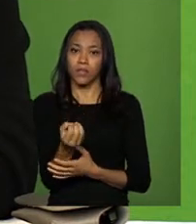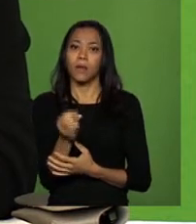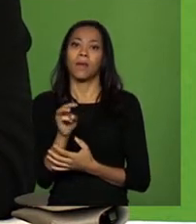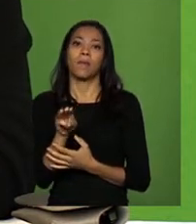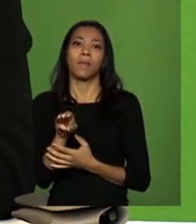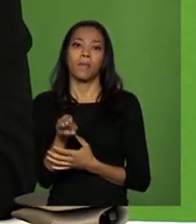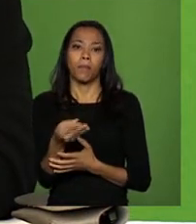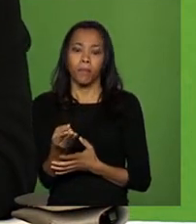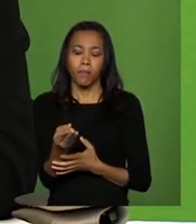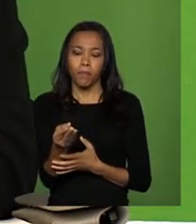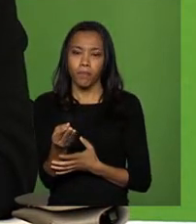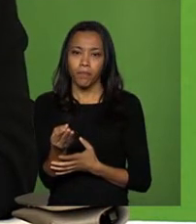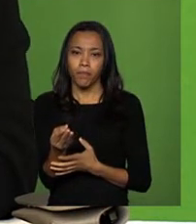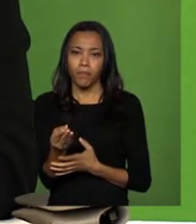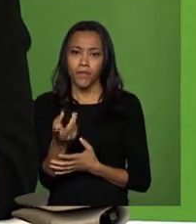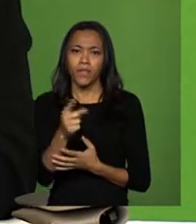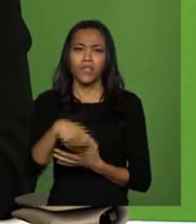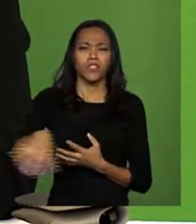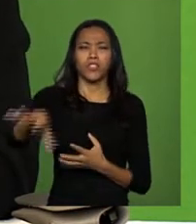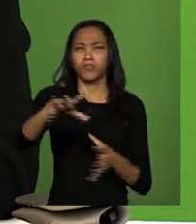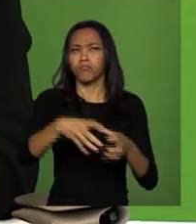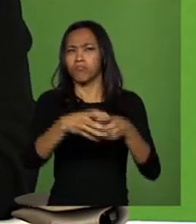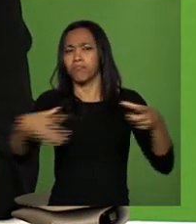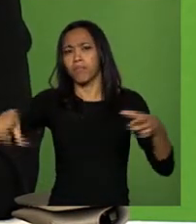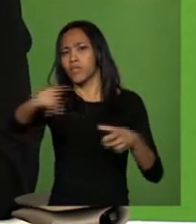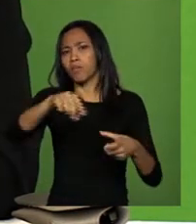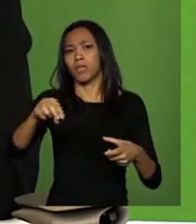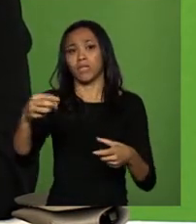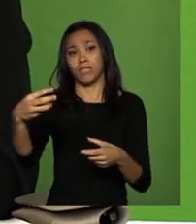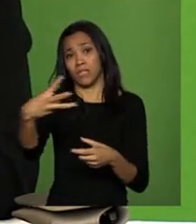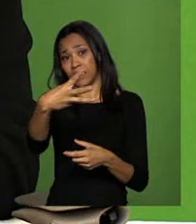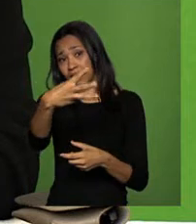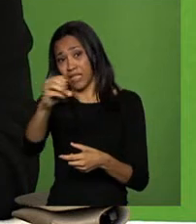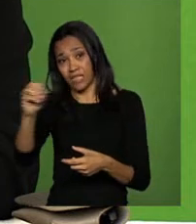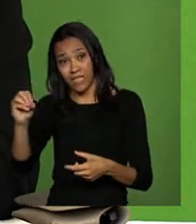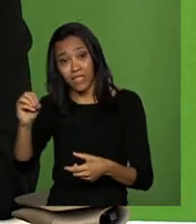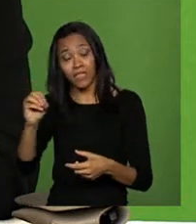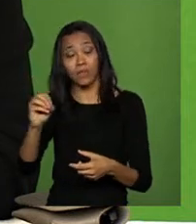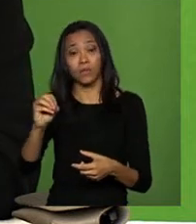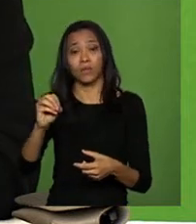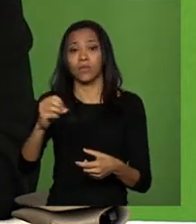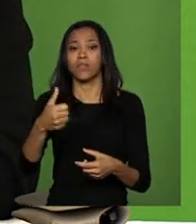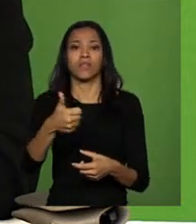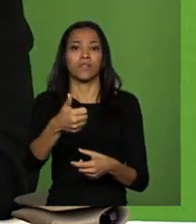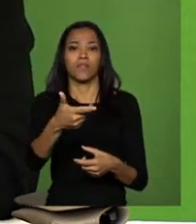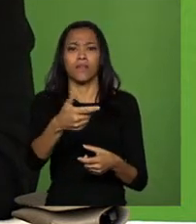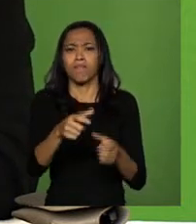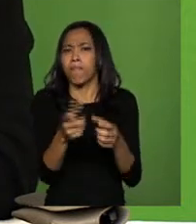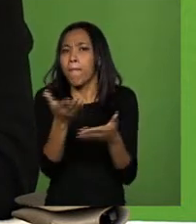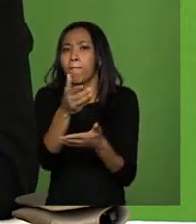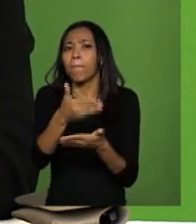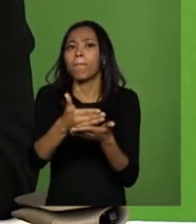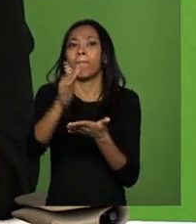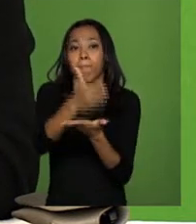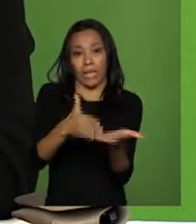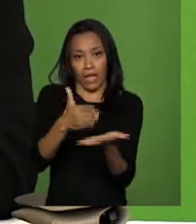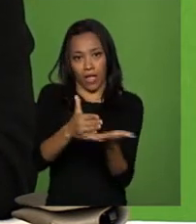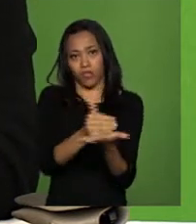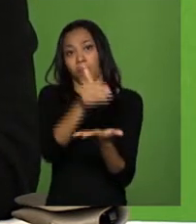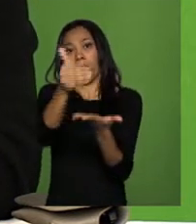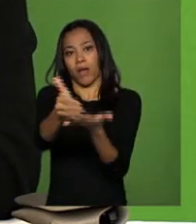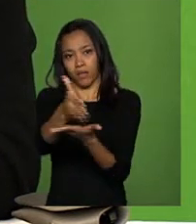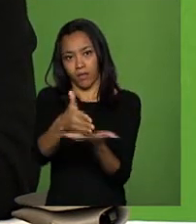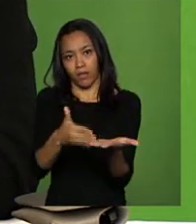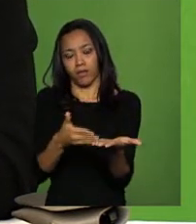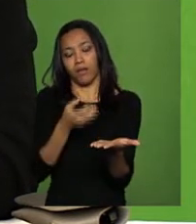ambiental rural. No universo de 320, 330 milhões de hectares. Então, tem mais da metade. Segundo, o